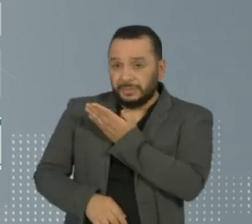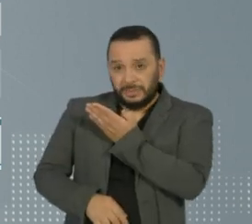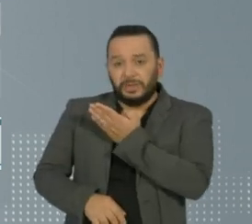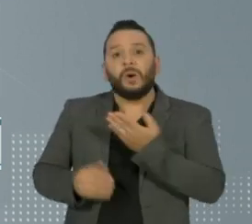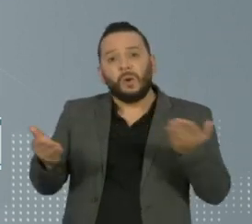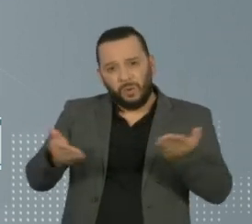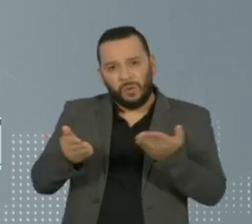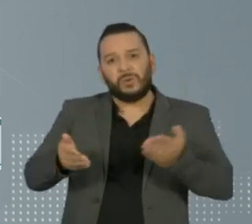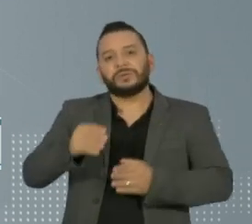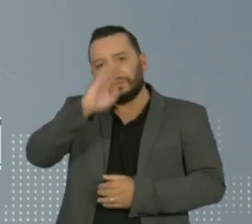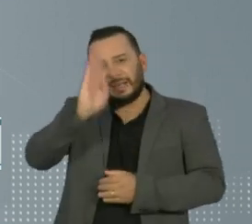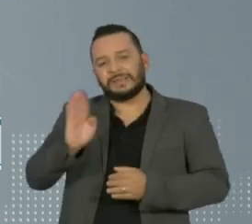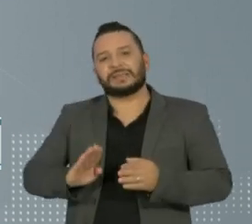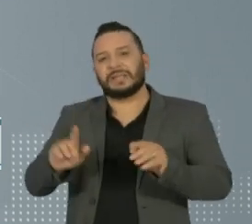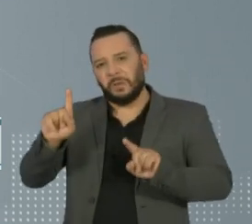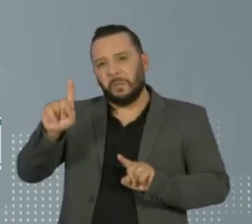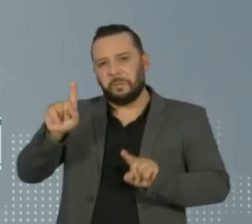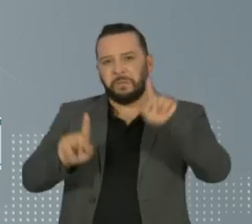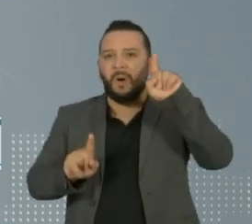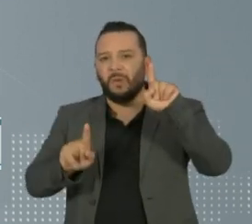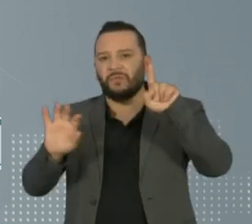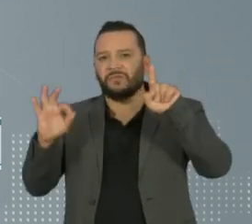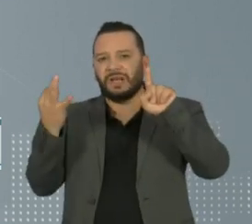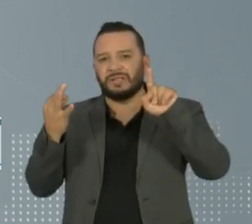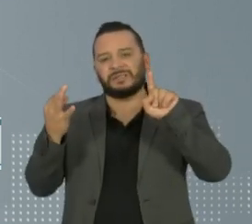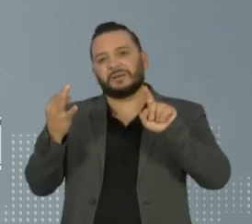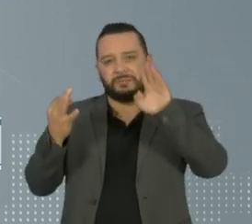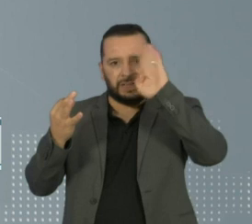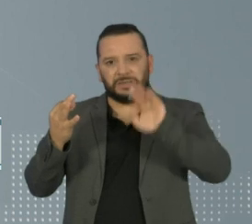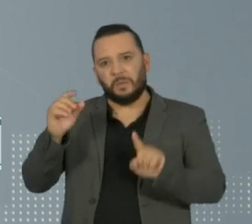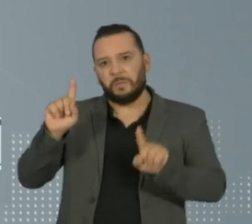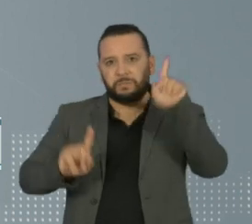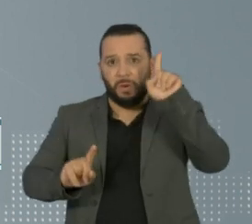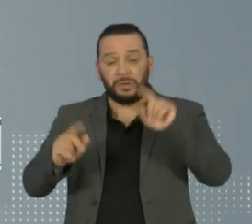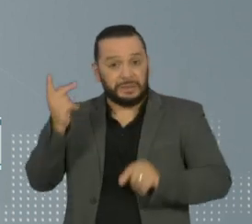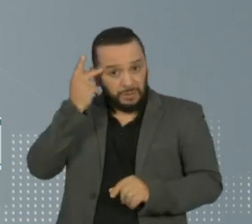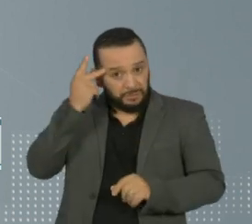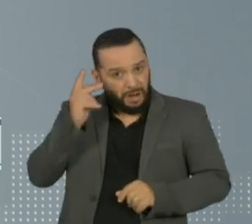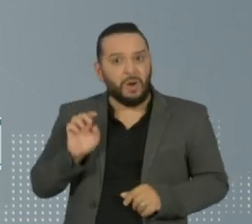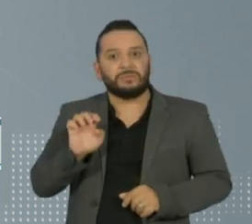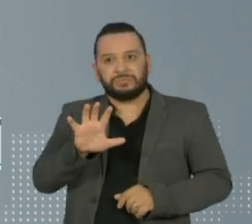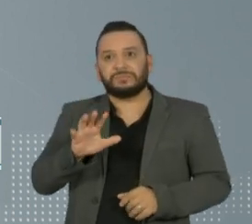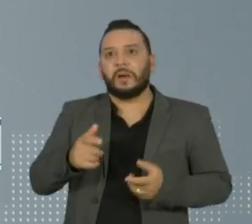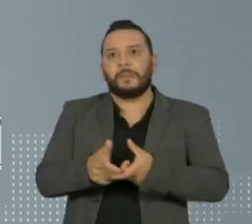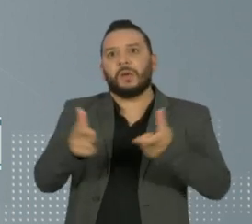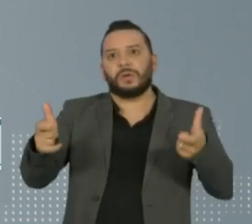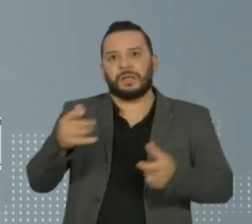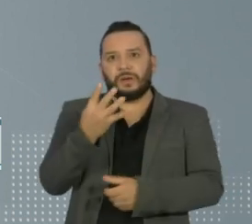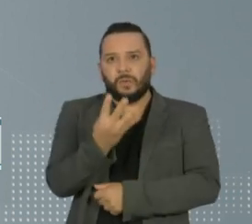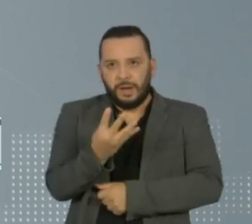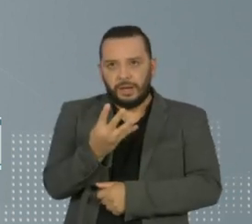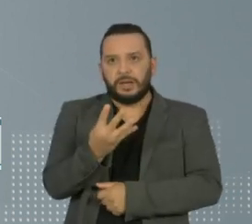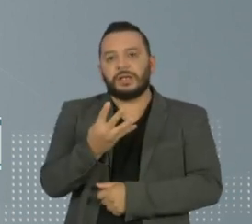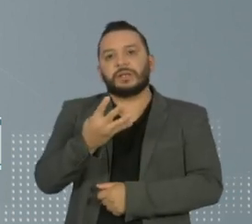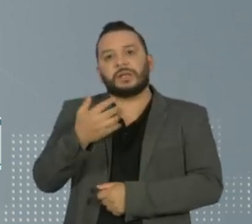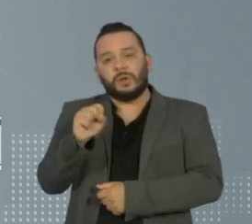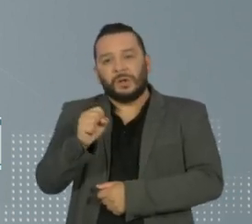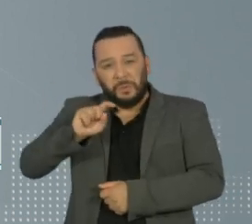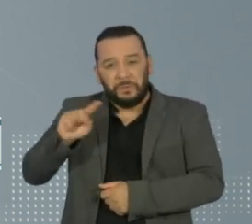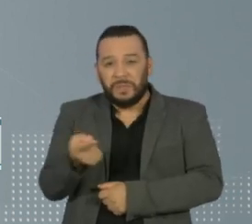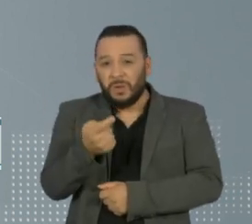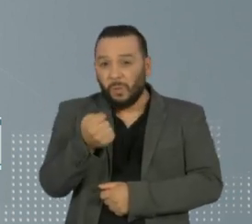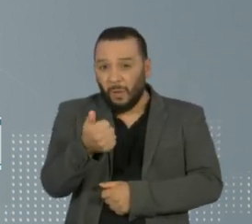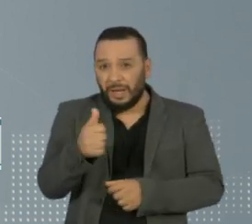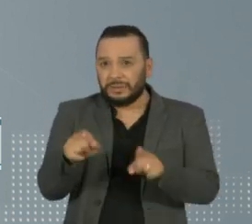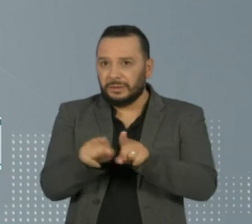franceses. O estado de São Paulo concentra o maior número de casos no Brasil, quase 48.000 e perto